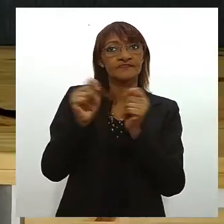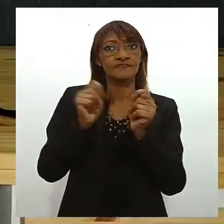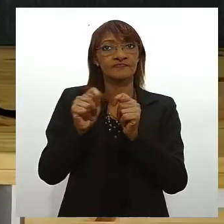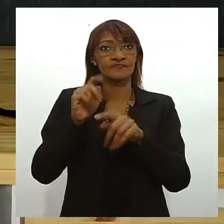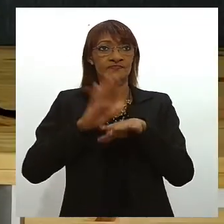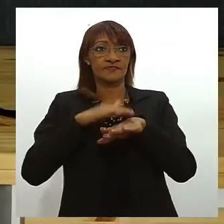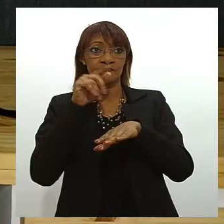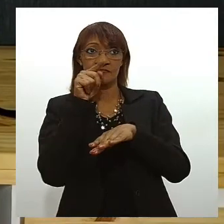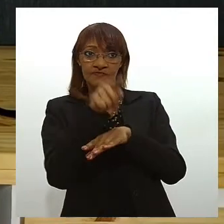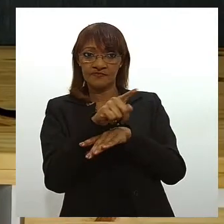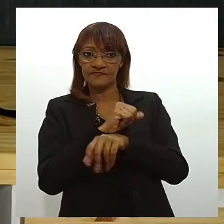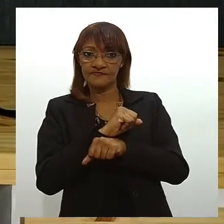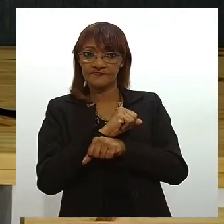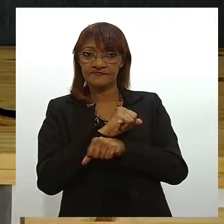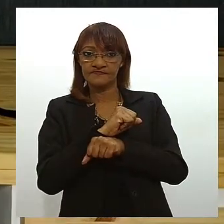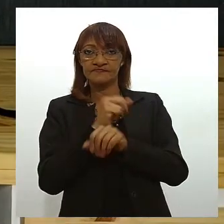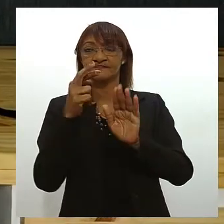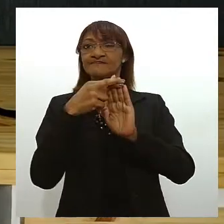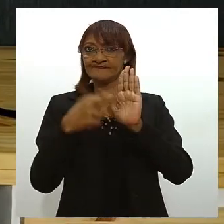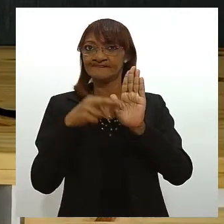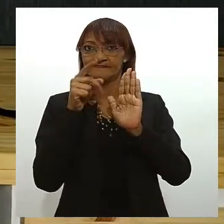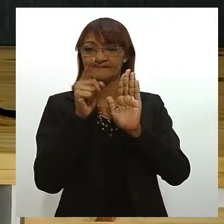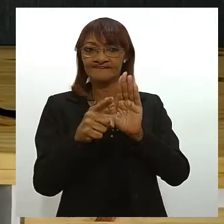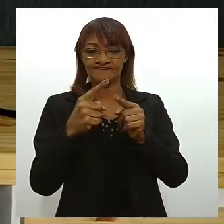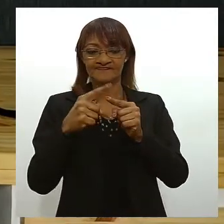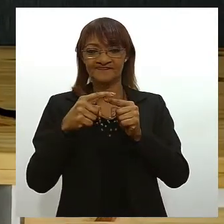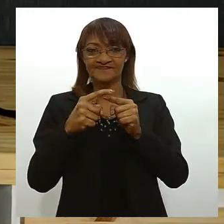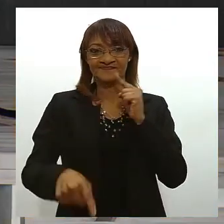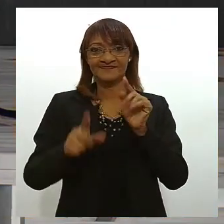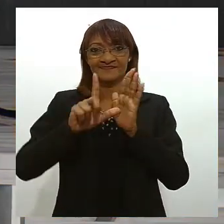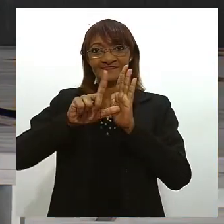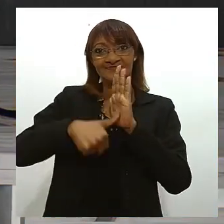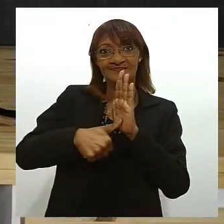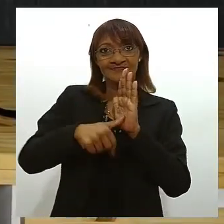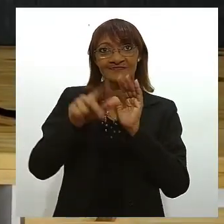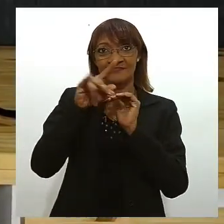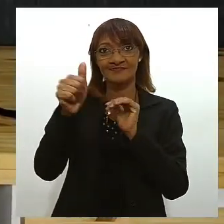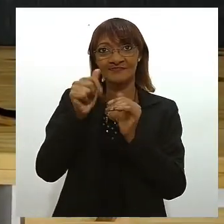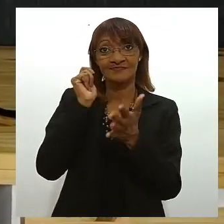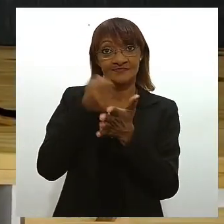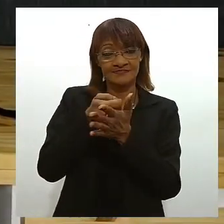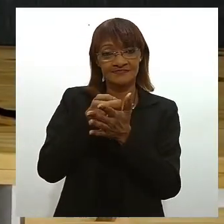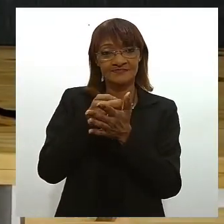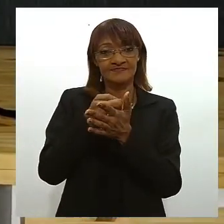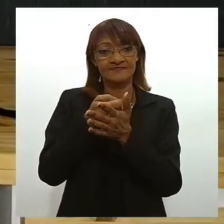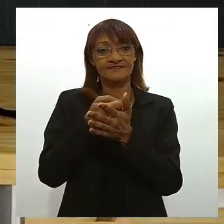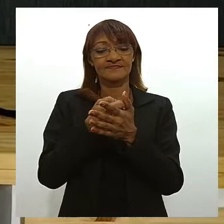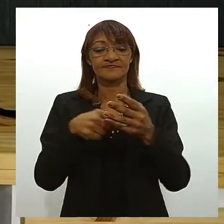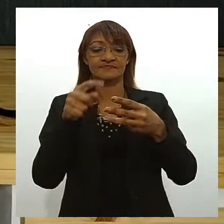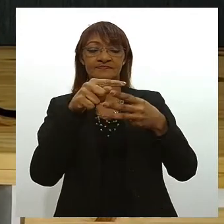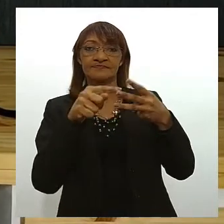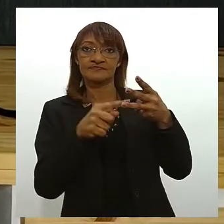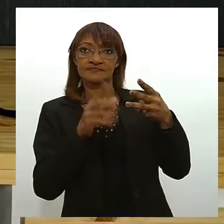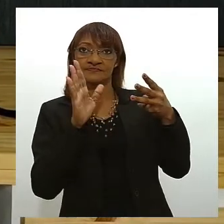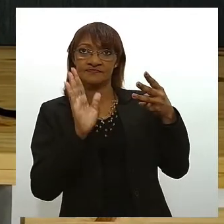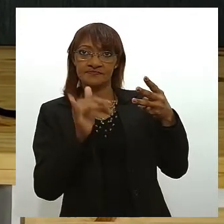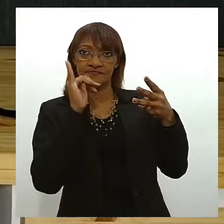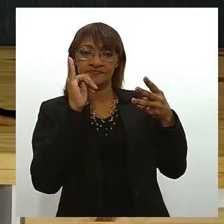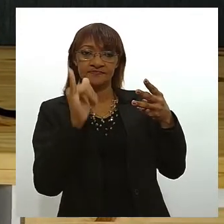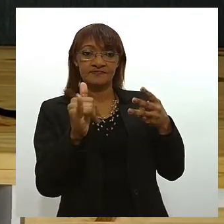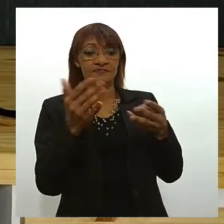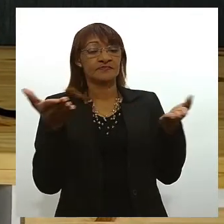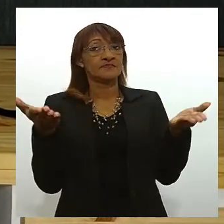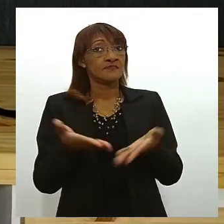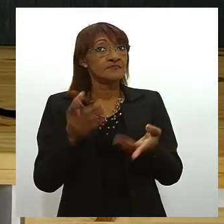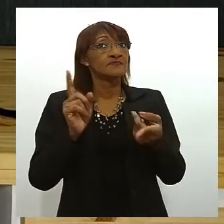e olha só uma regra é proibido atrasar este pagamento seguindo esses três passos que eu te dei e agora também